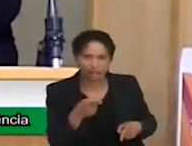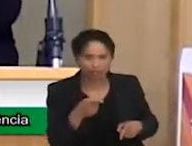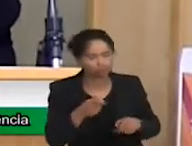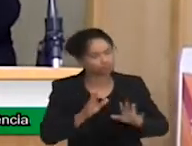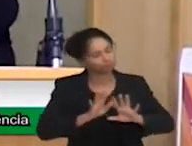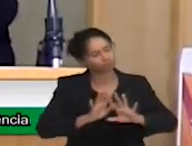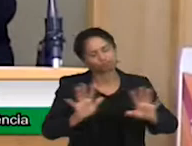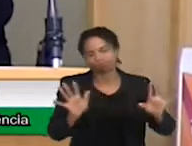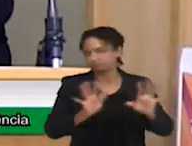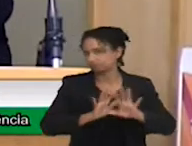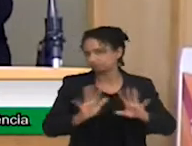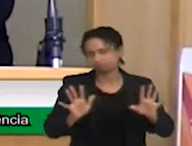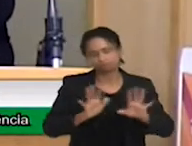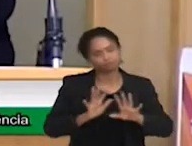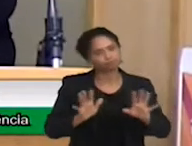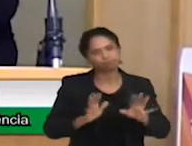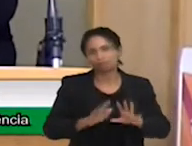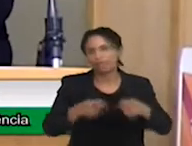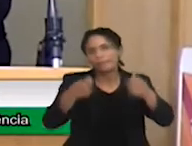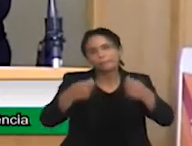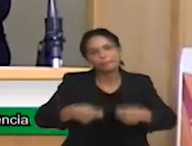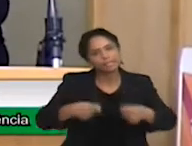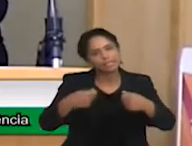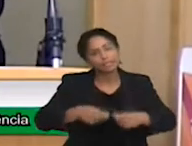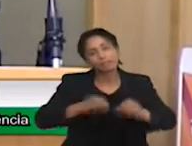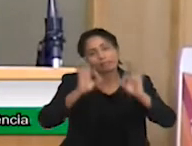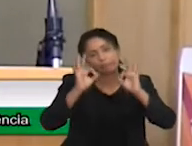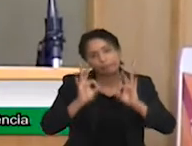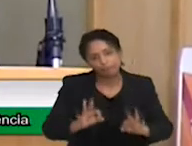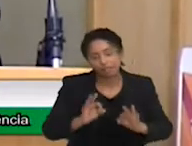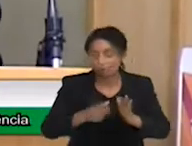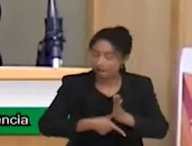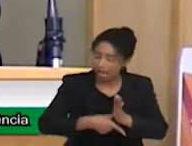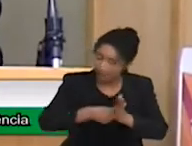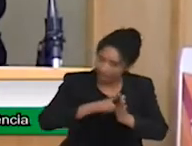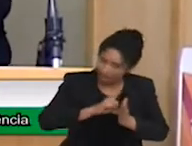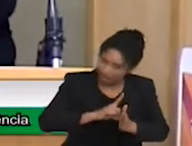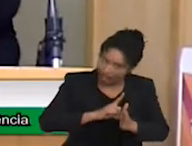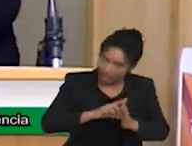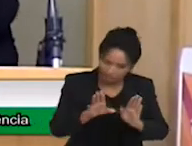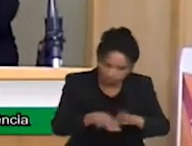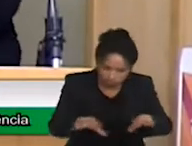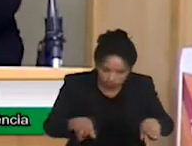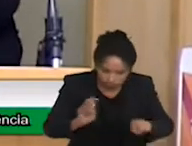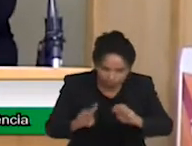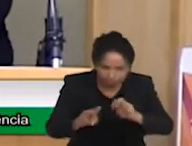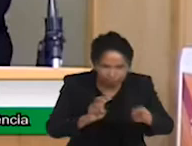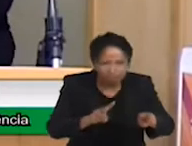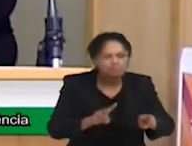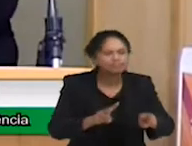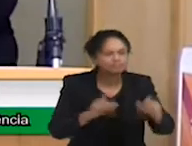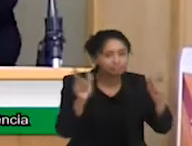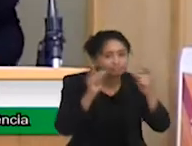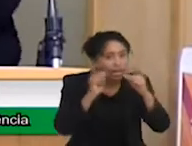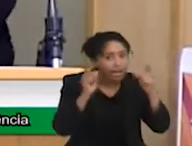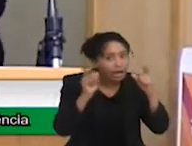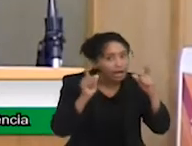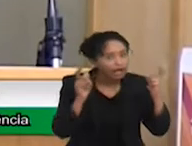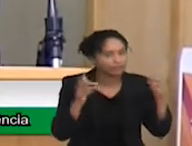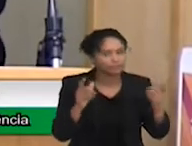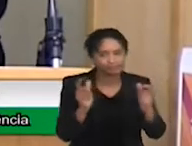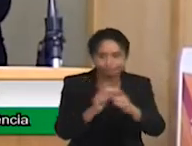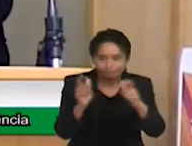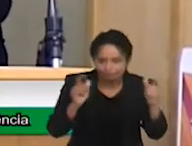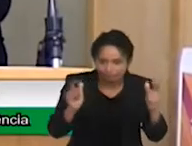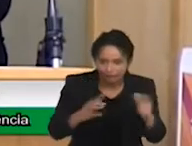subespecialidade que é a neurologia, então a gente tem crianças esperando por anos um diagnóstico, a gente tem crianças com epilepsia convulsionando e que não conseguem